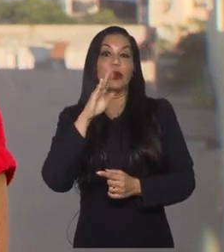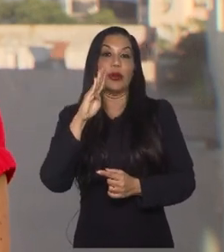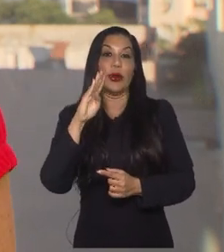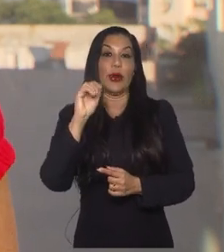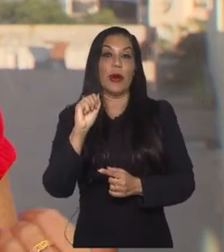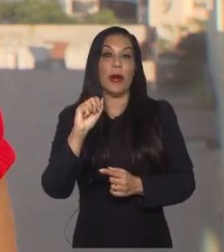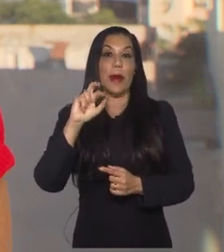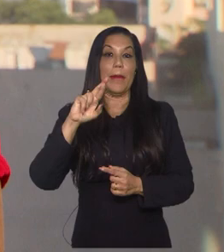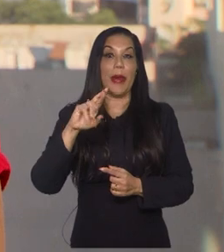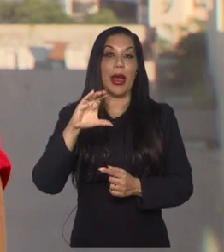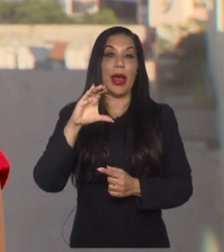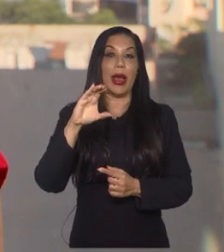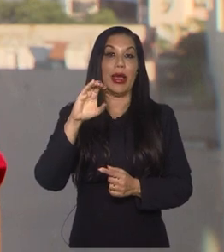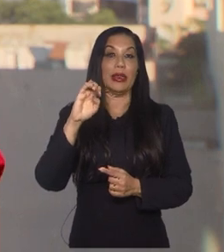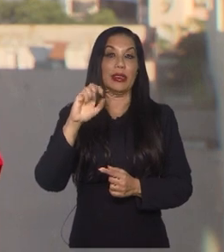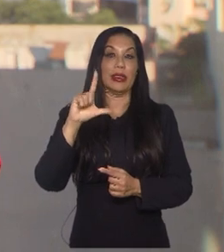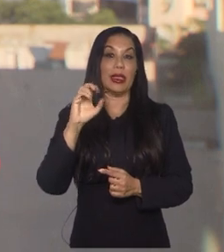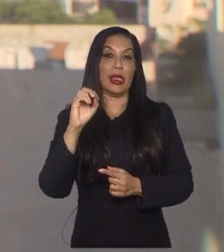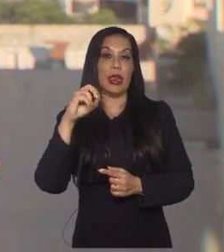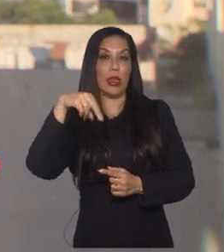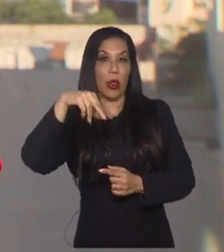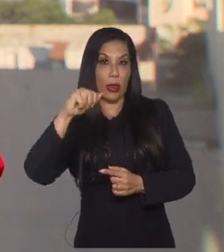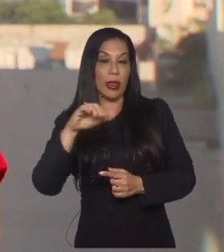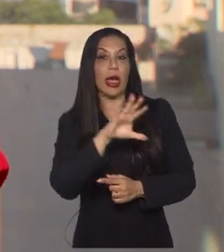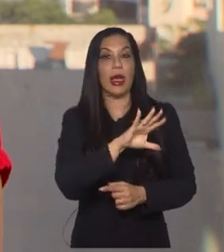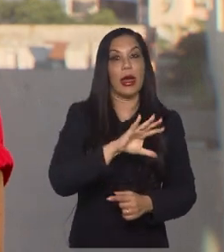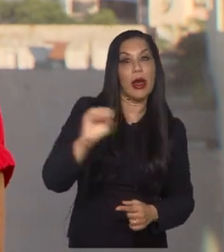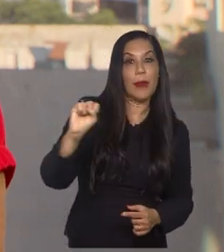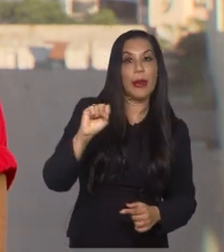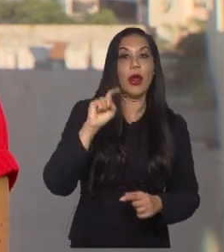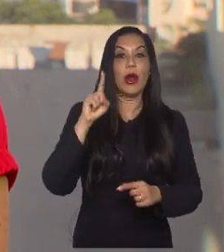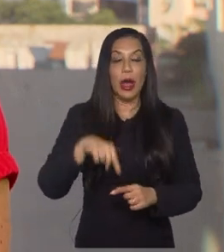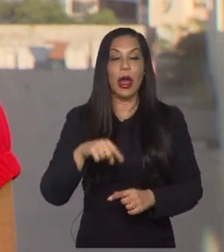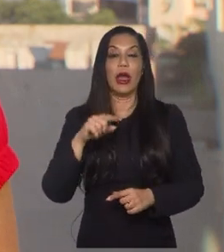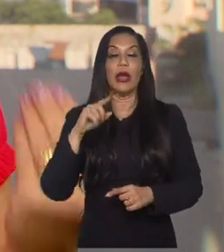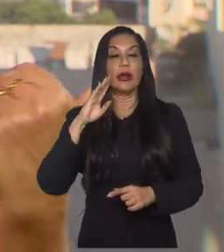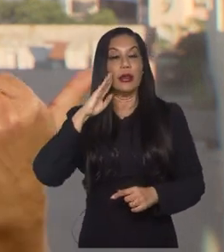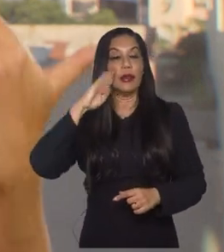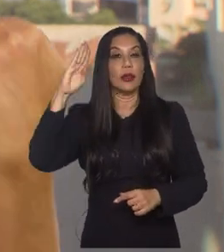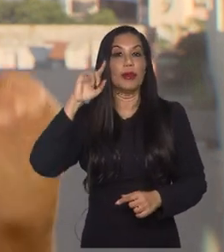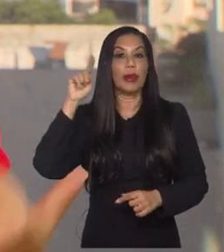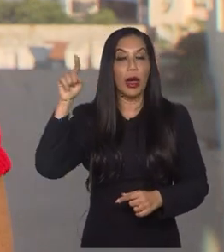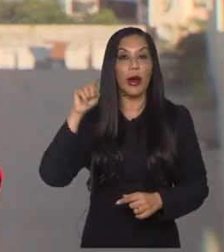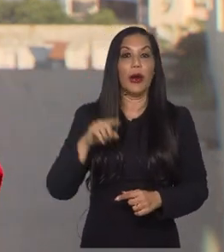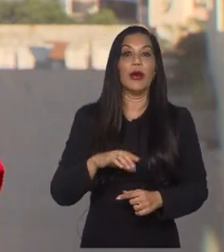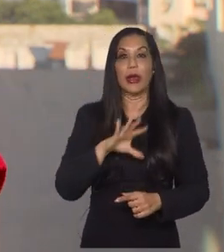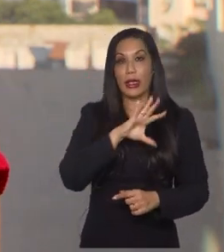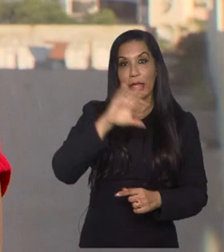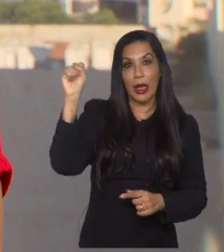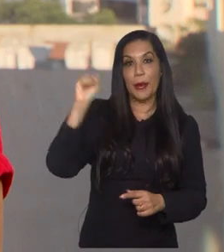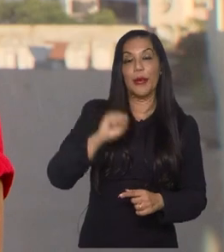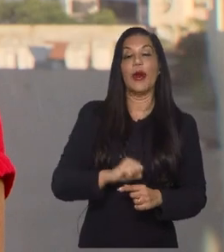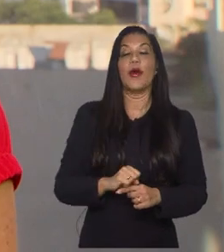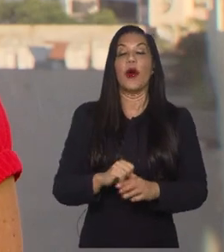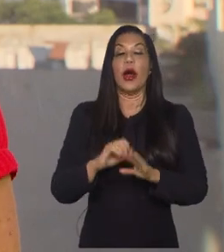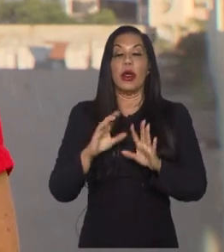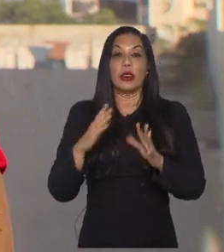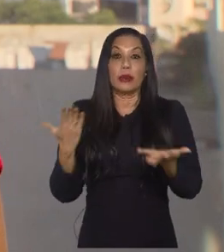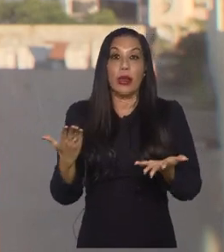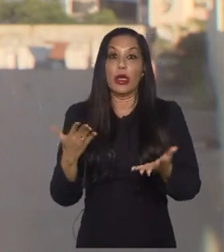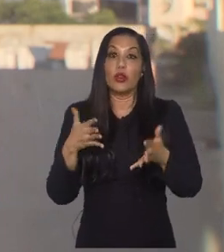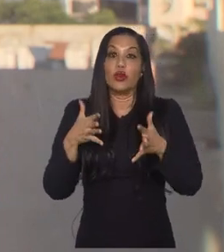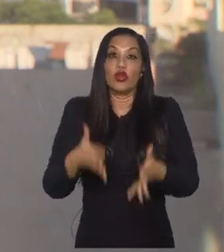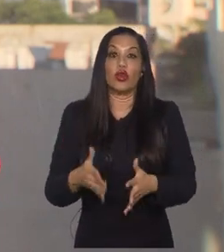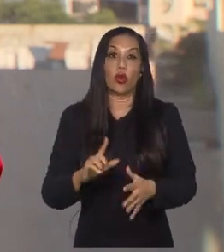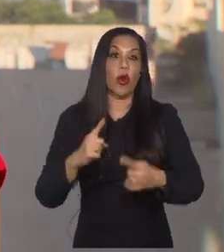recentemente o Barcelona, campeão, né, da Champions, né? Da Champions League feminina. E ela não